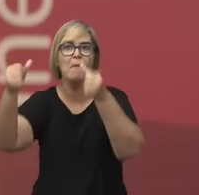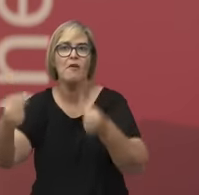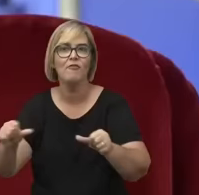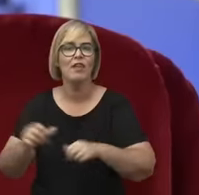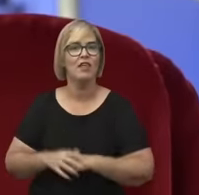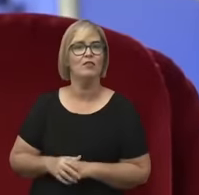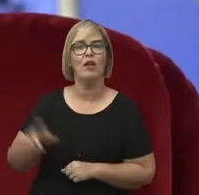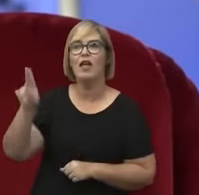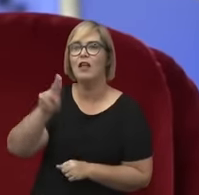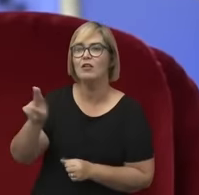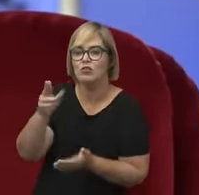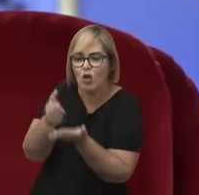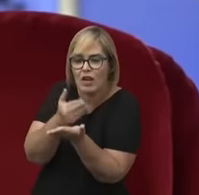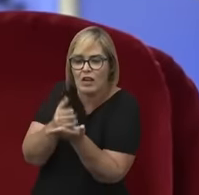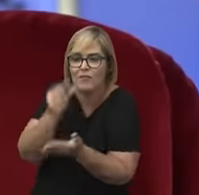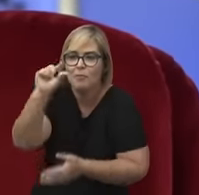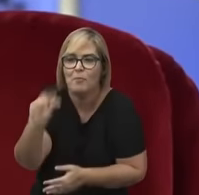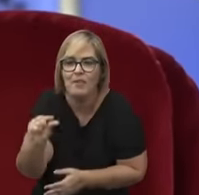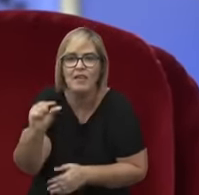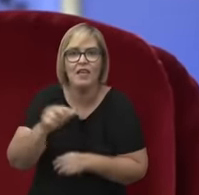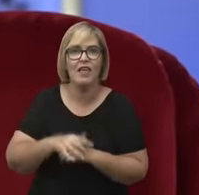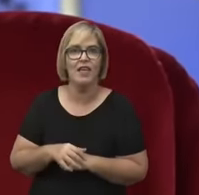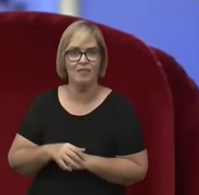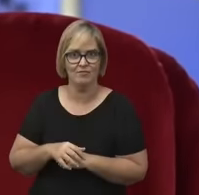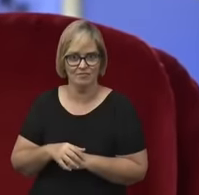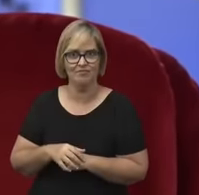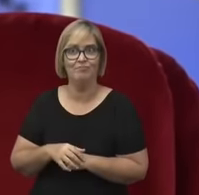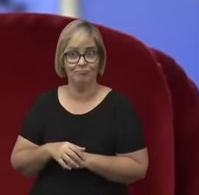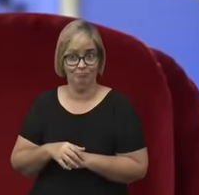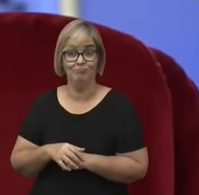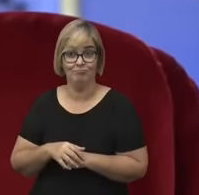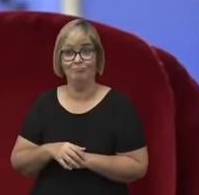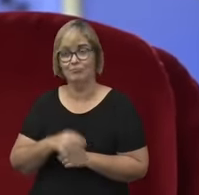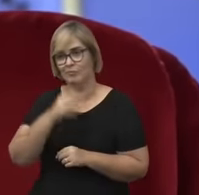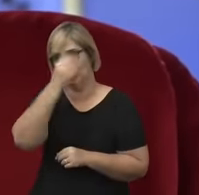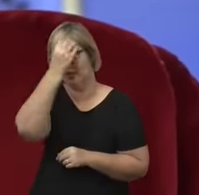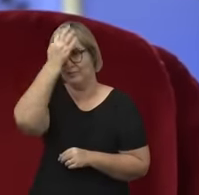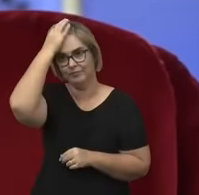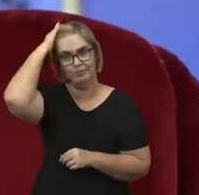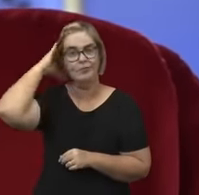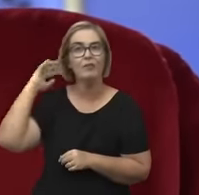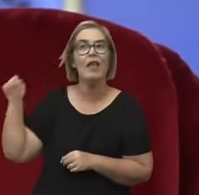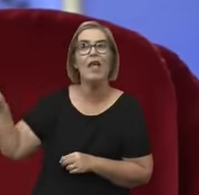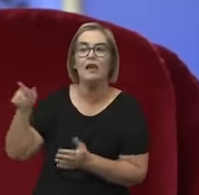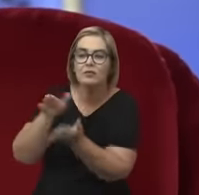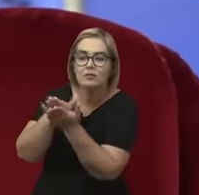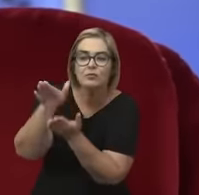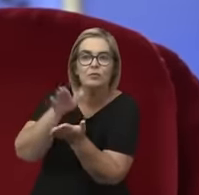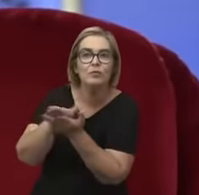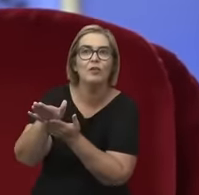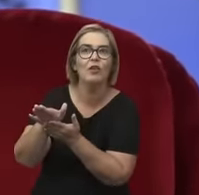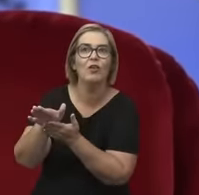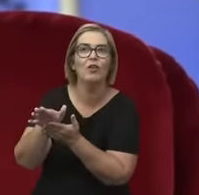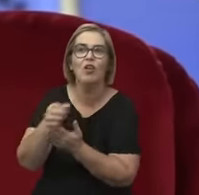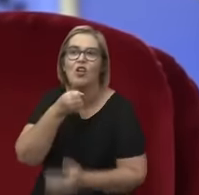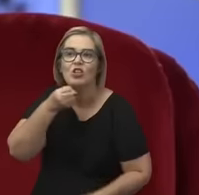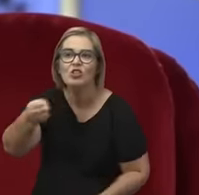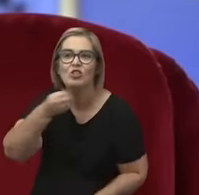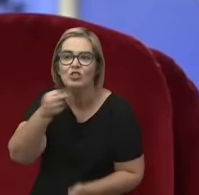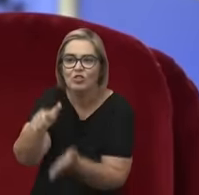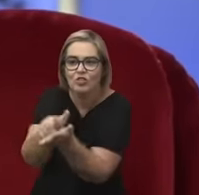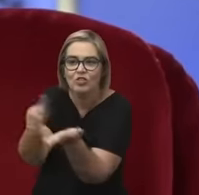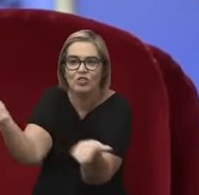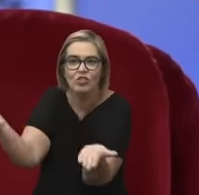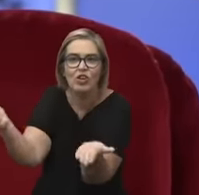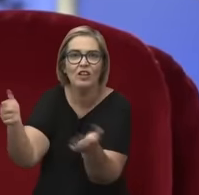humanitário, é uma coleção de ensaios que foram produzidas, que foram publicadas na imprensa, nos jornais ao longo